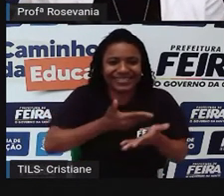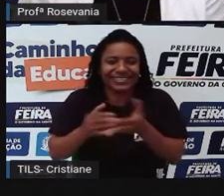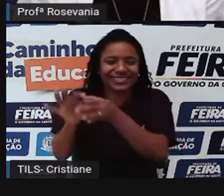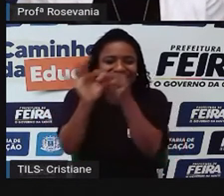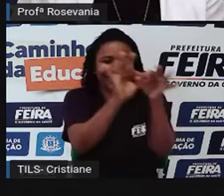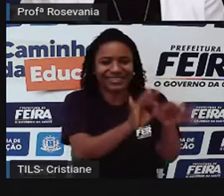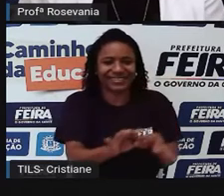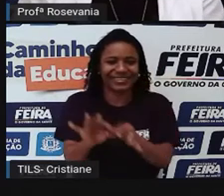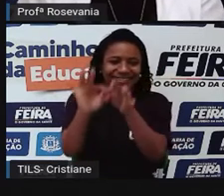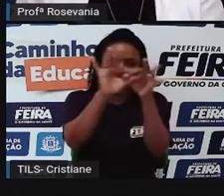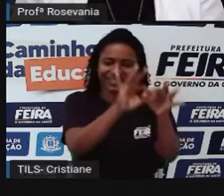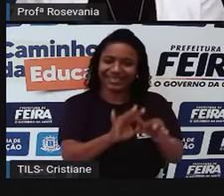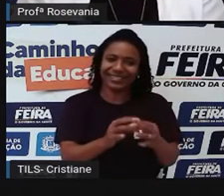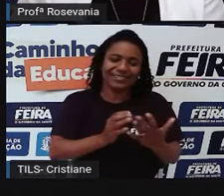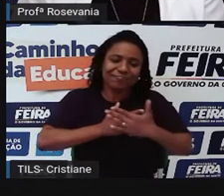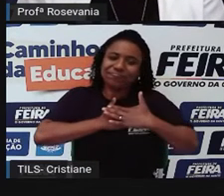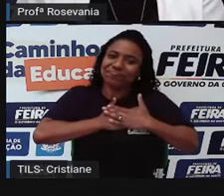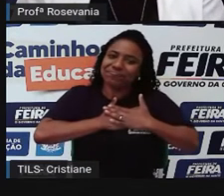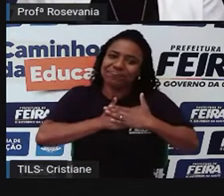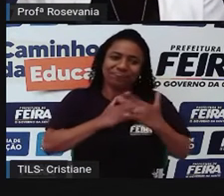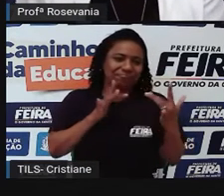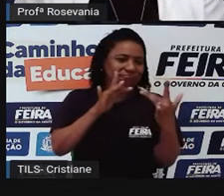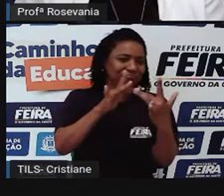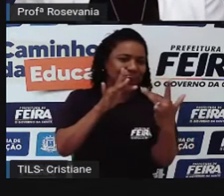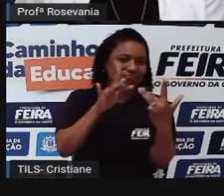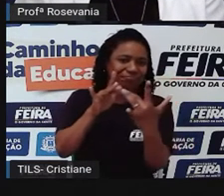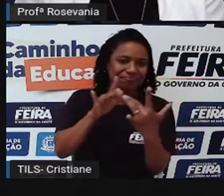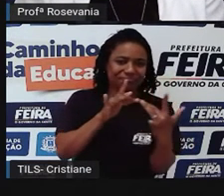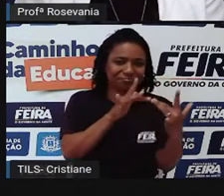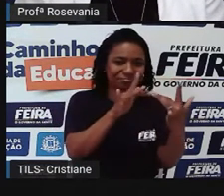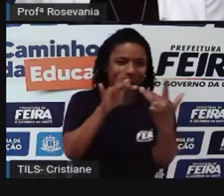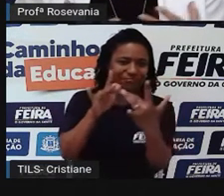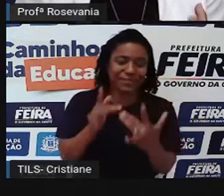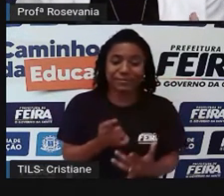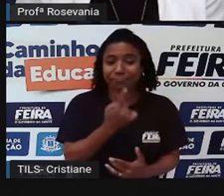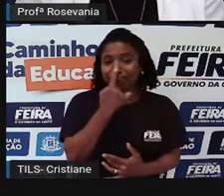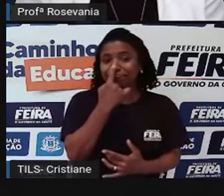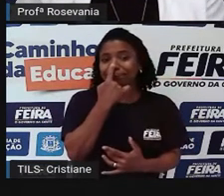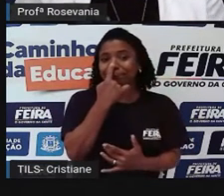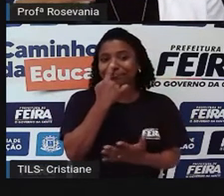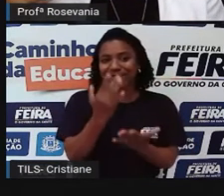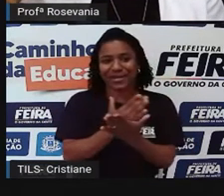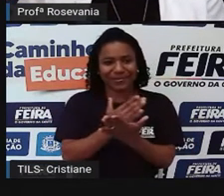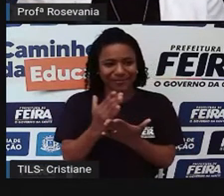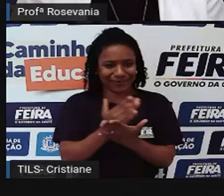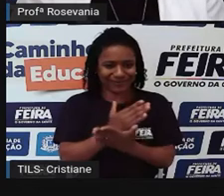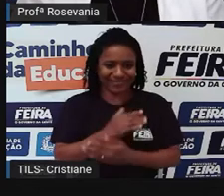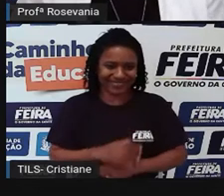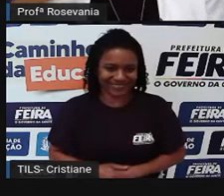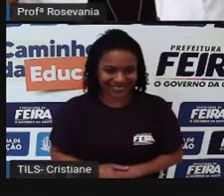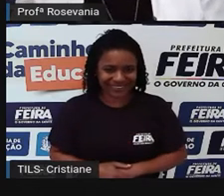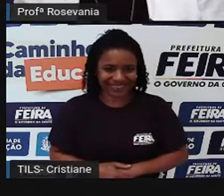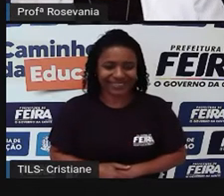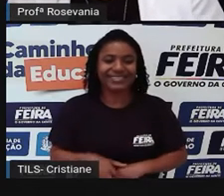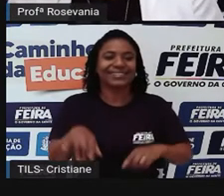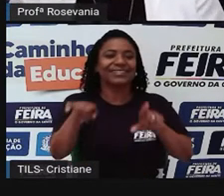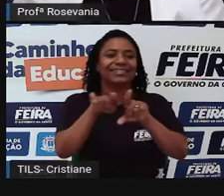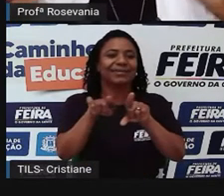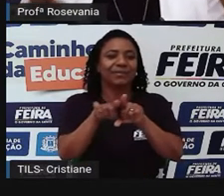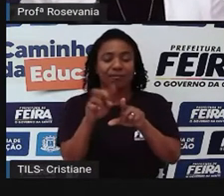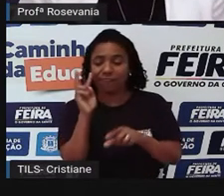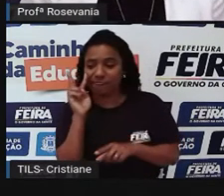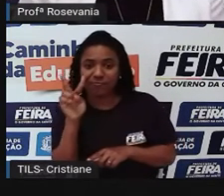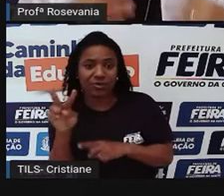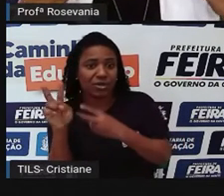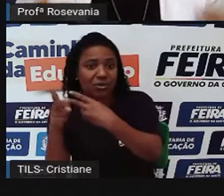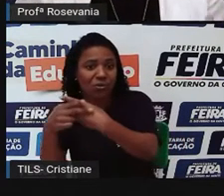de afetividade ali com aquela feira, então, tem casos também de você ver o produto em outra barraquinha,